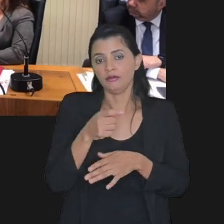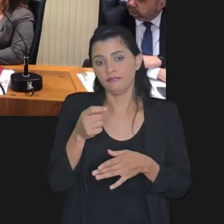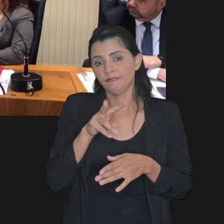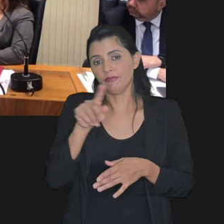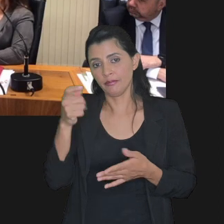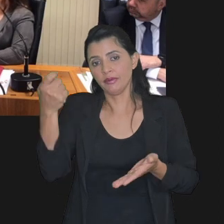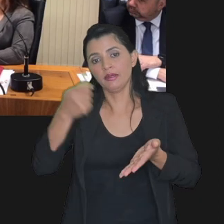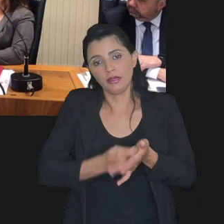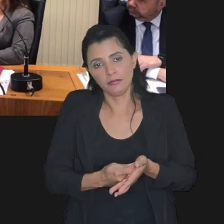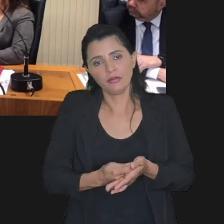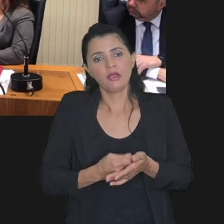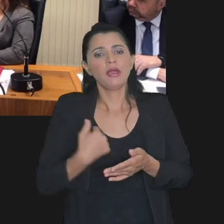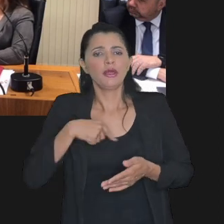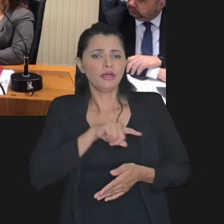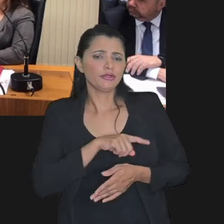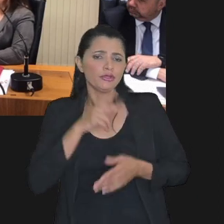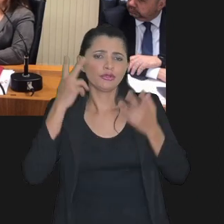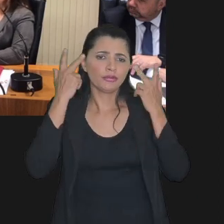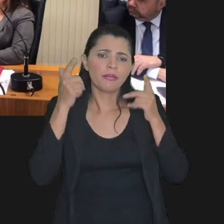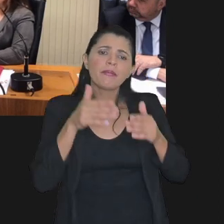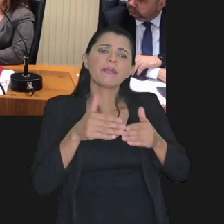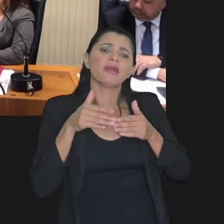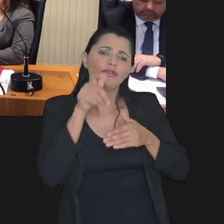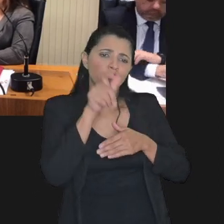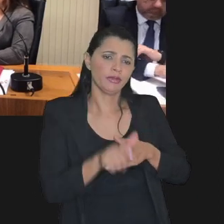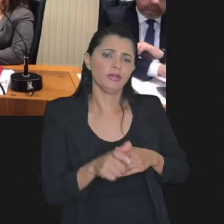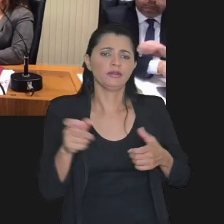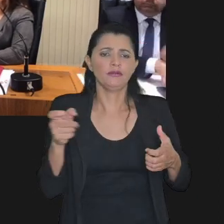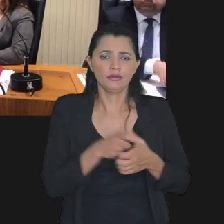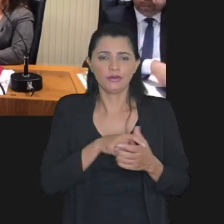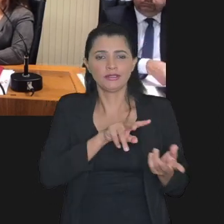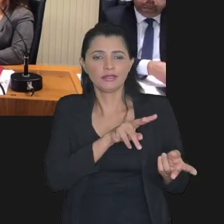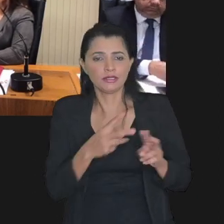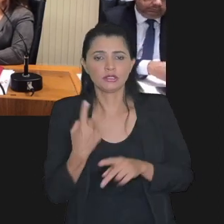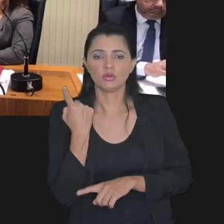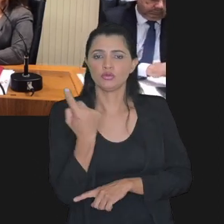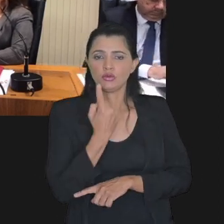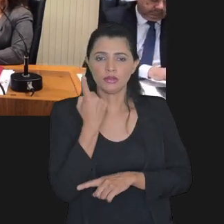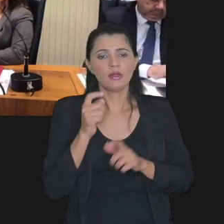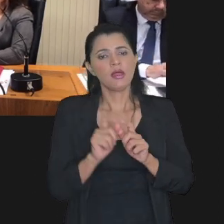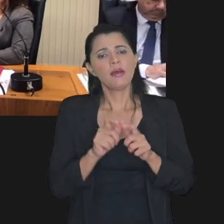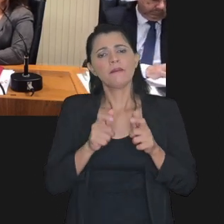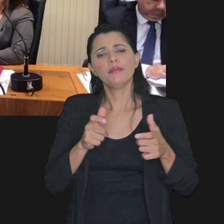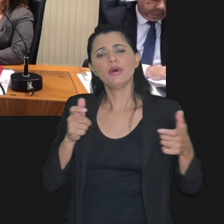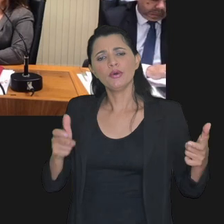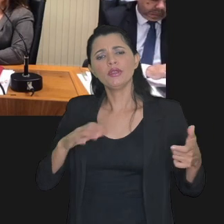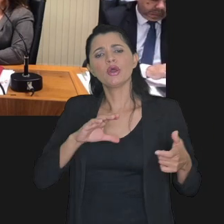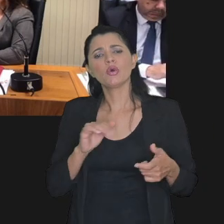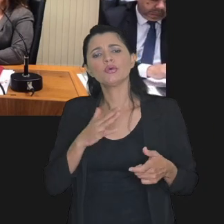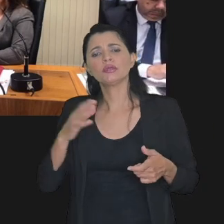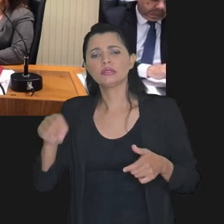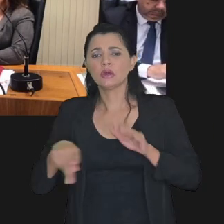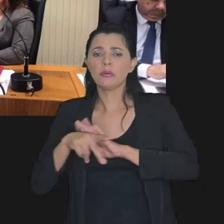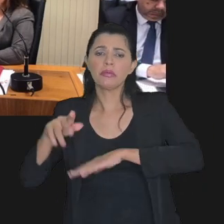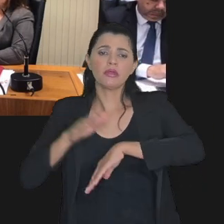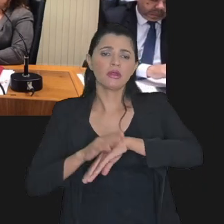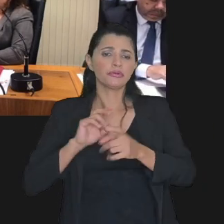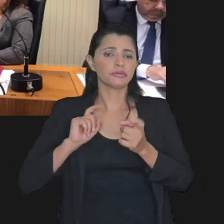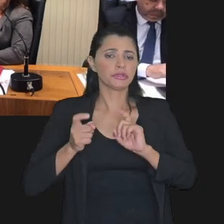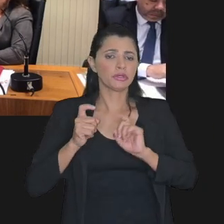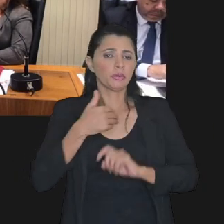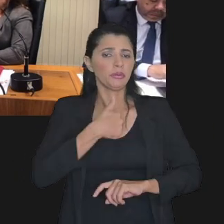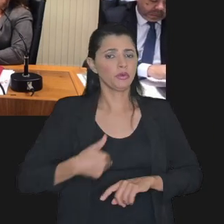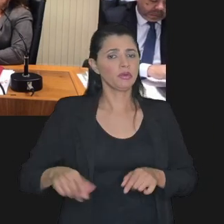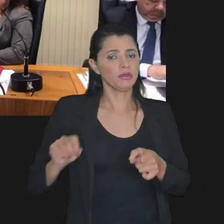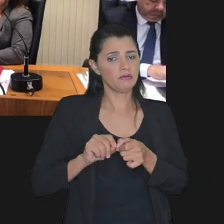isso que a gente normalmente pede com o devedor na transação individual a maioria das concessões são feitas pela administração pública